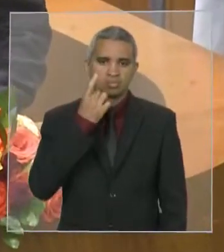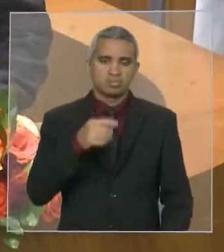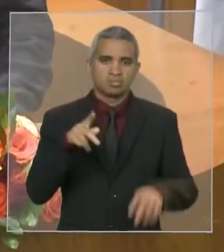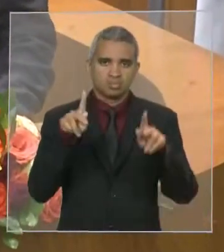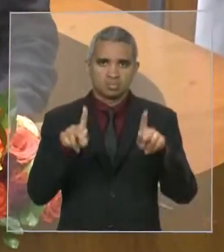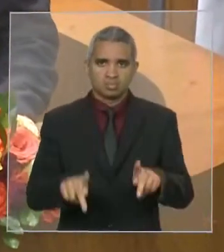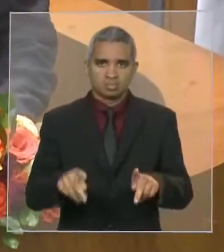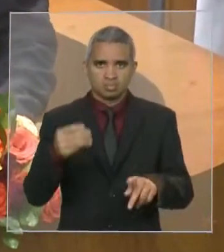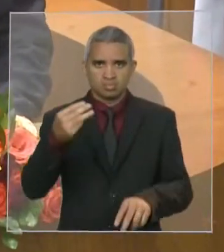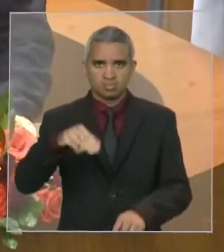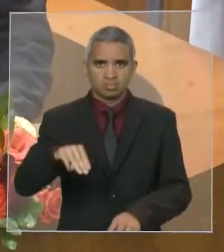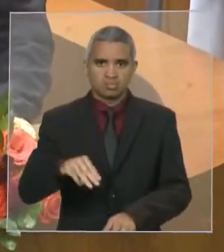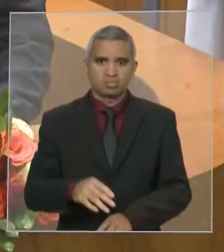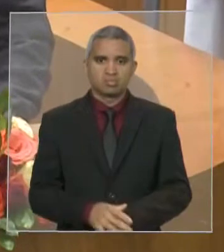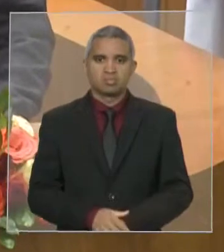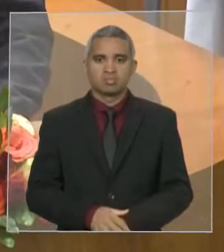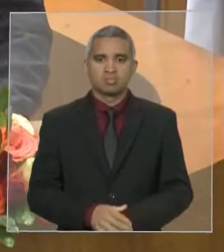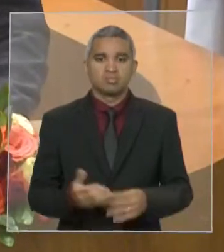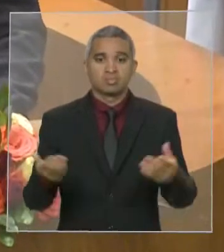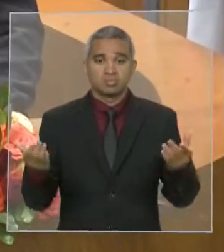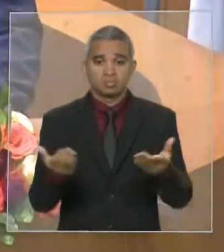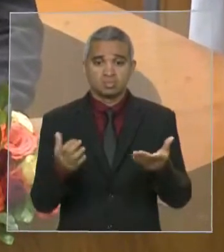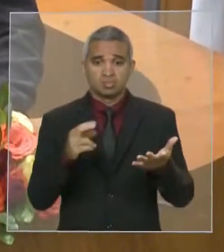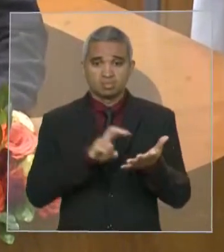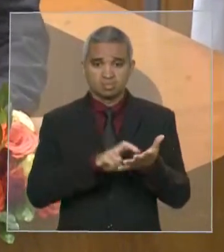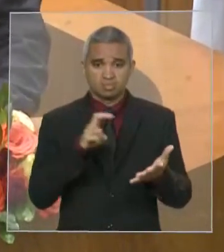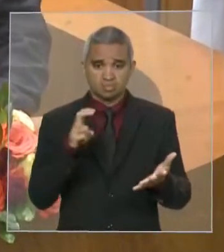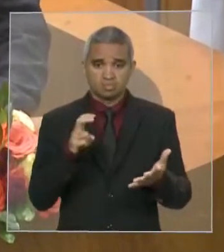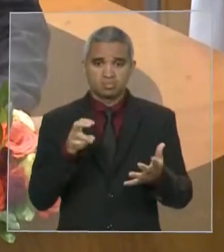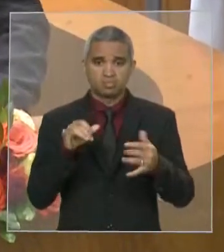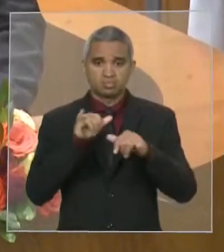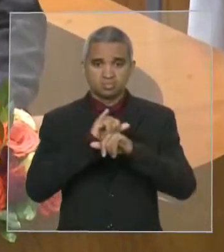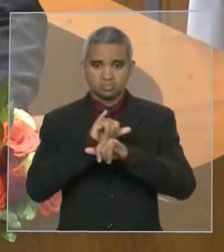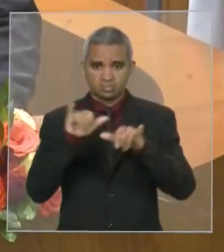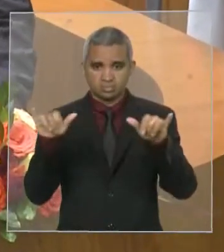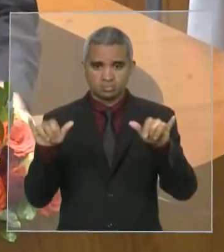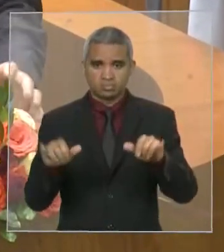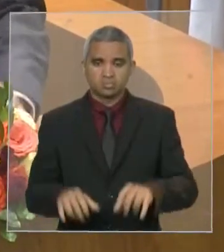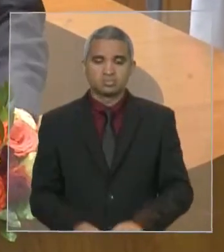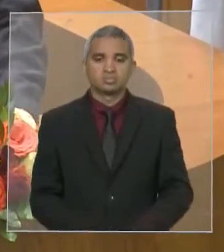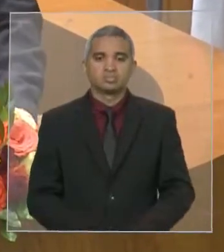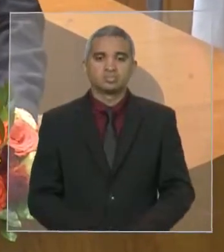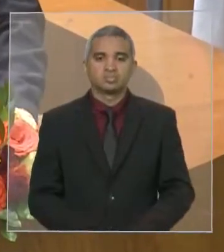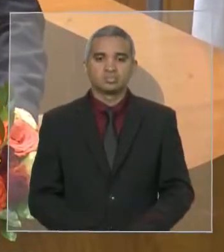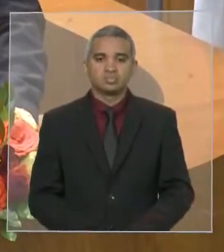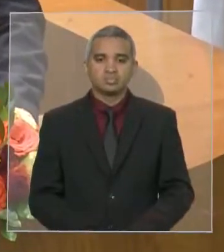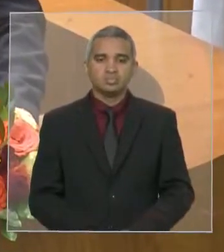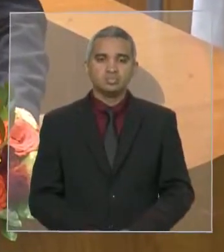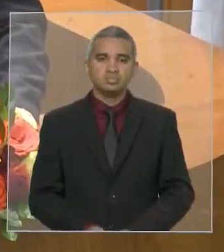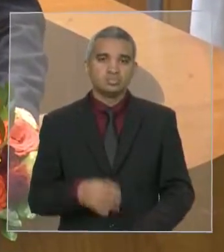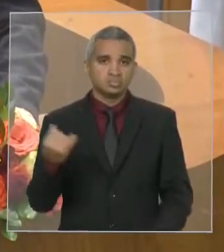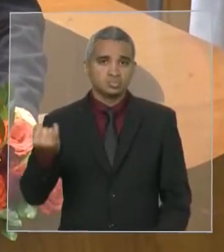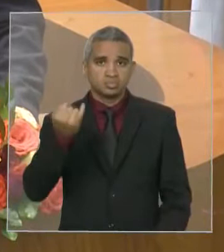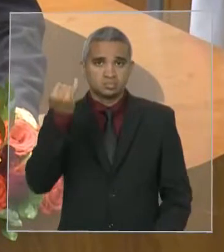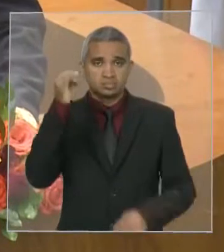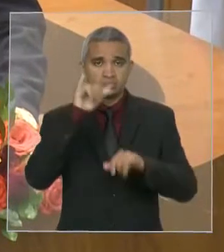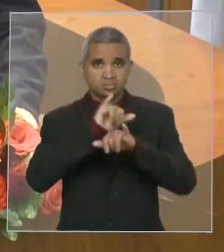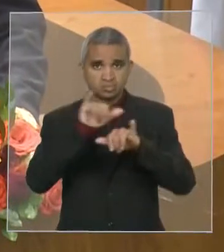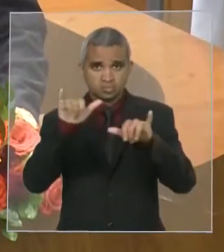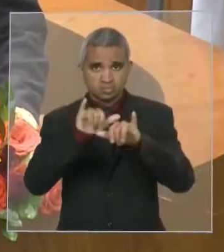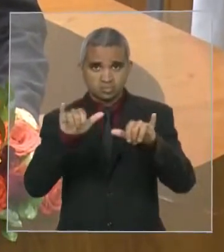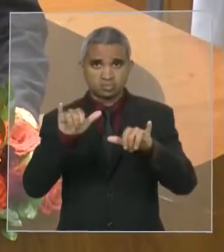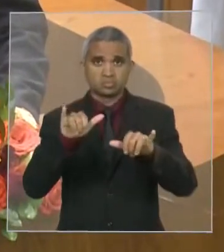Maranhão. Senhor presidente, eu venho nesta manhã para comunicar e relatar uma boa notícia, principalmente para a cidade de Timon.